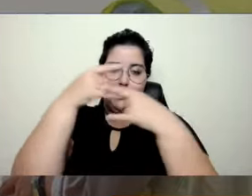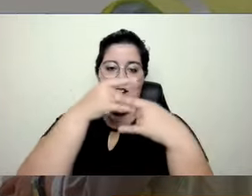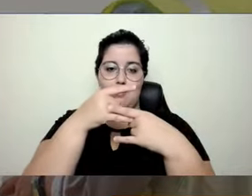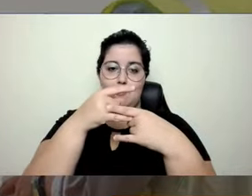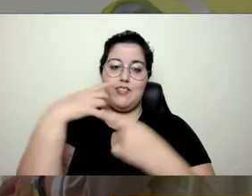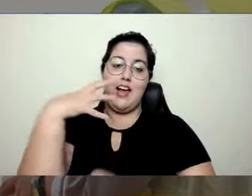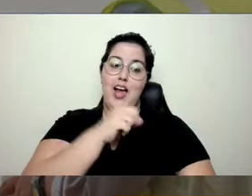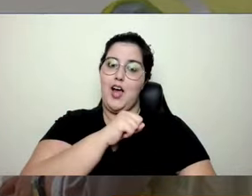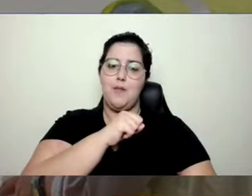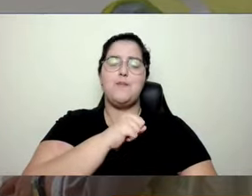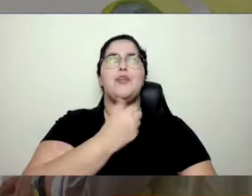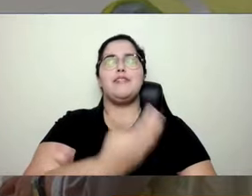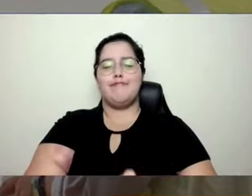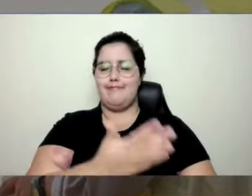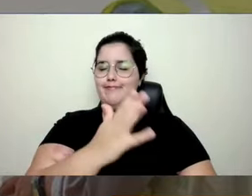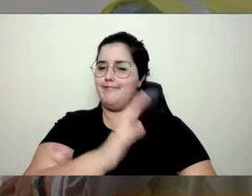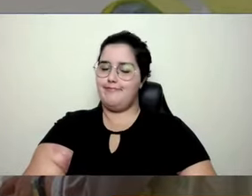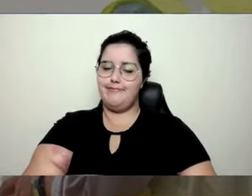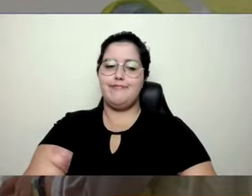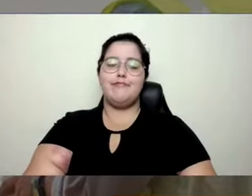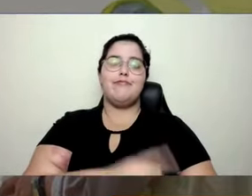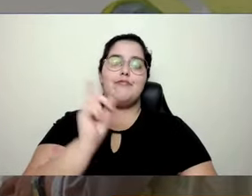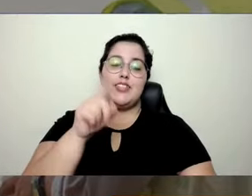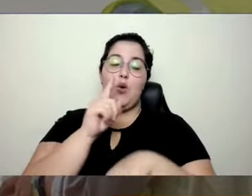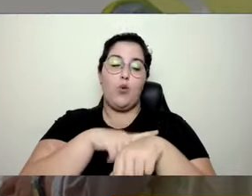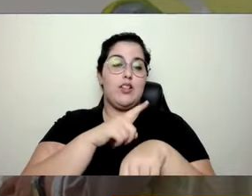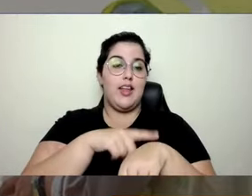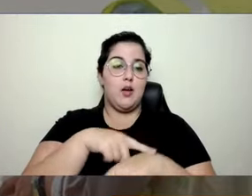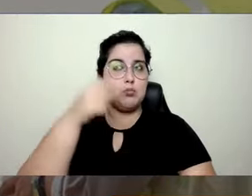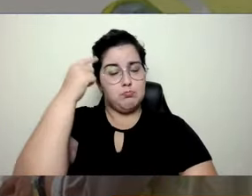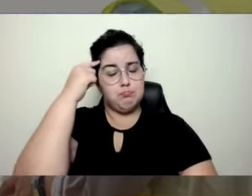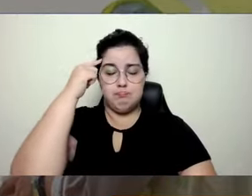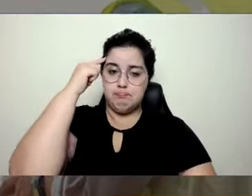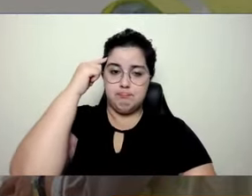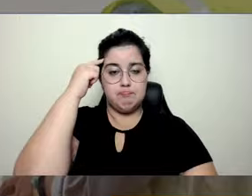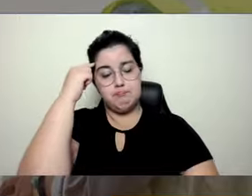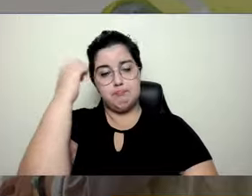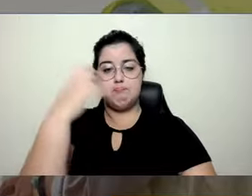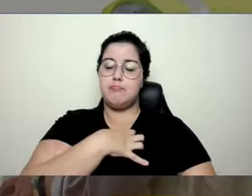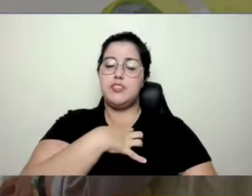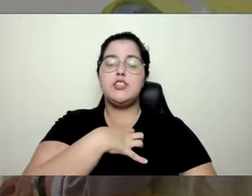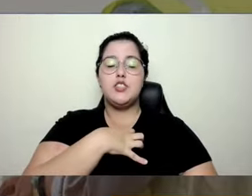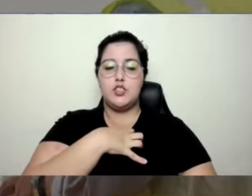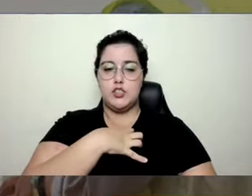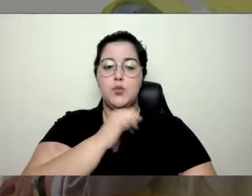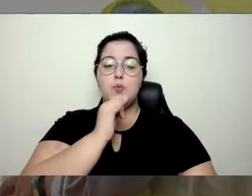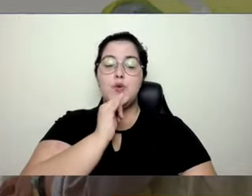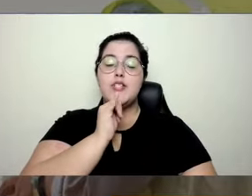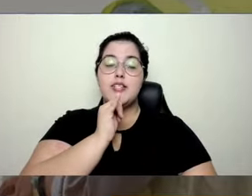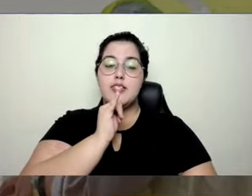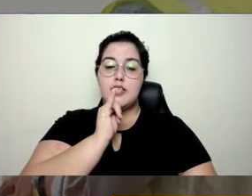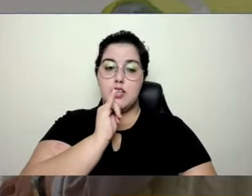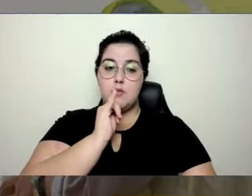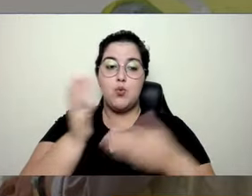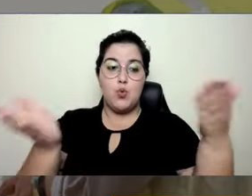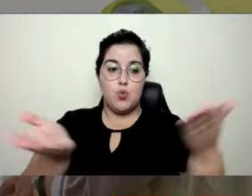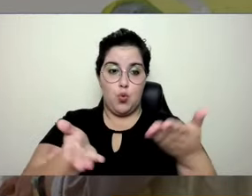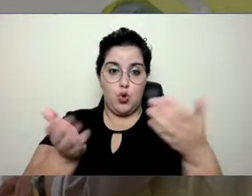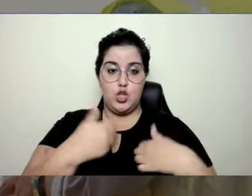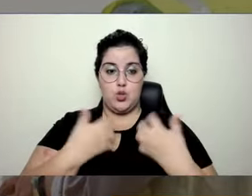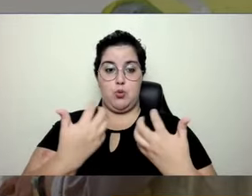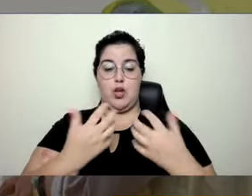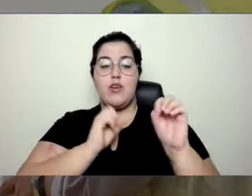repara. Então, é o tempo pensado, é o tempo sentido. Então, hoje, por exemplo, eu quero ensinar